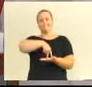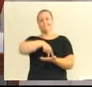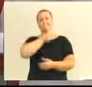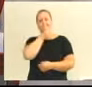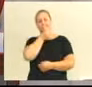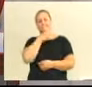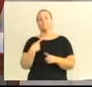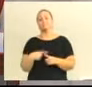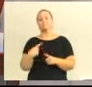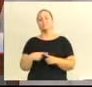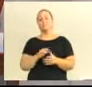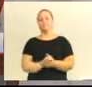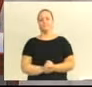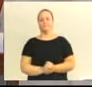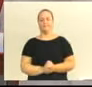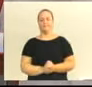porque prometi,